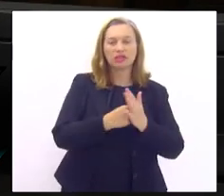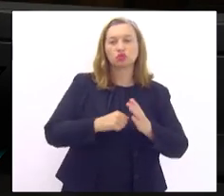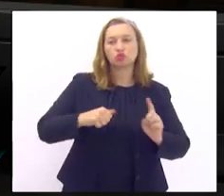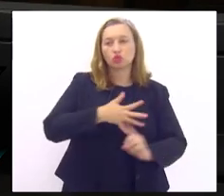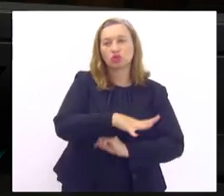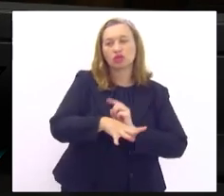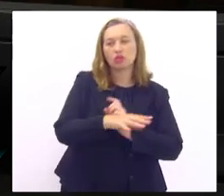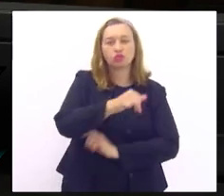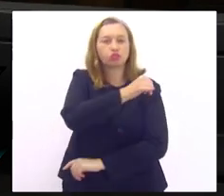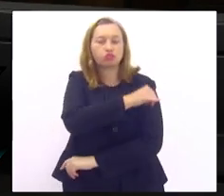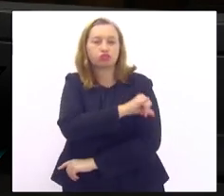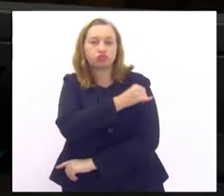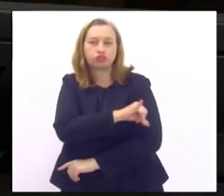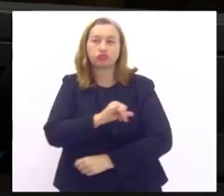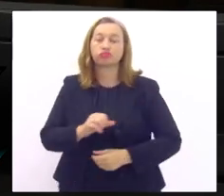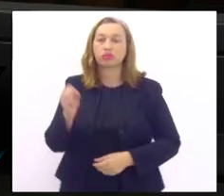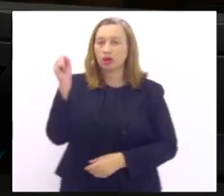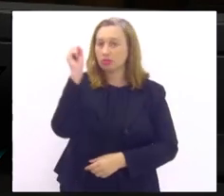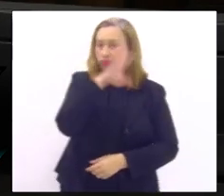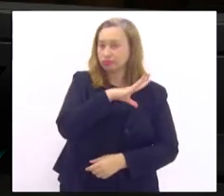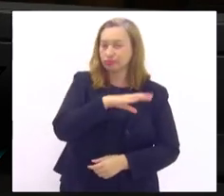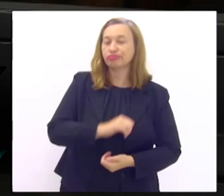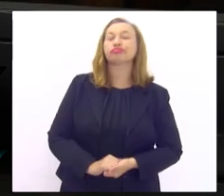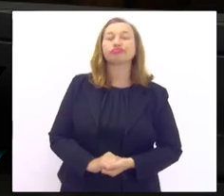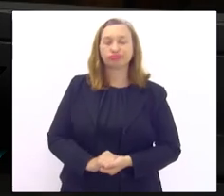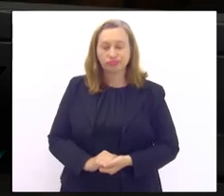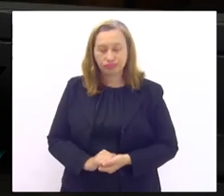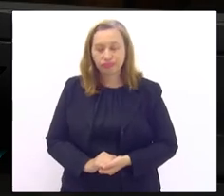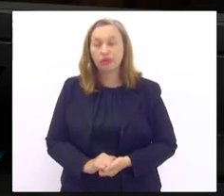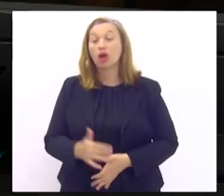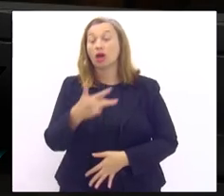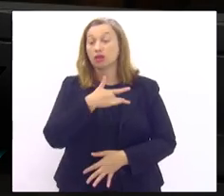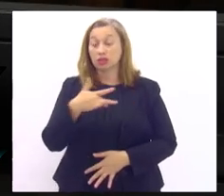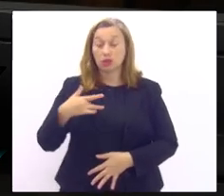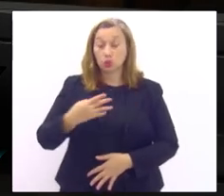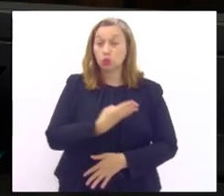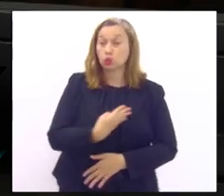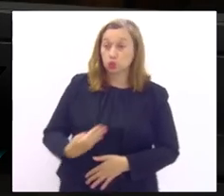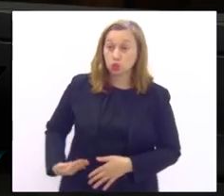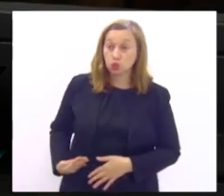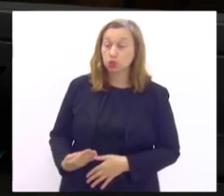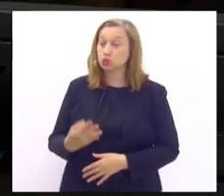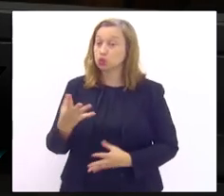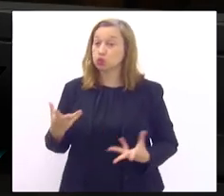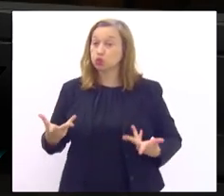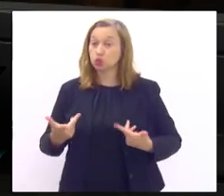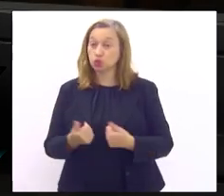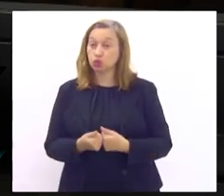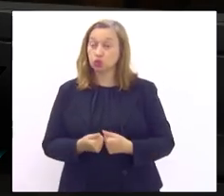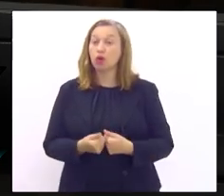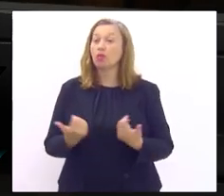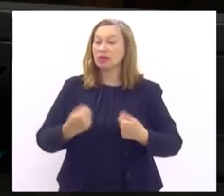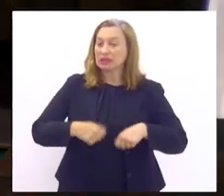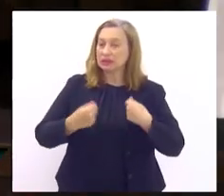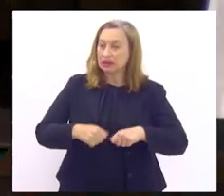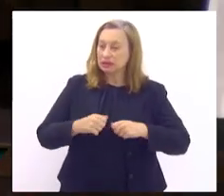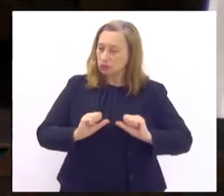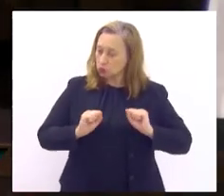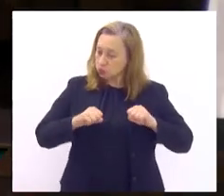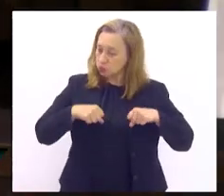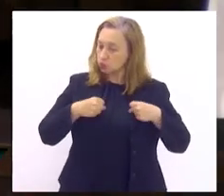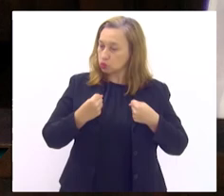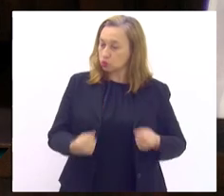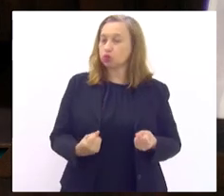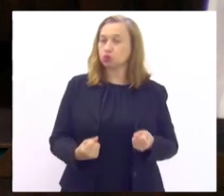no Rio de Janeiro absurdo vai ter um impacto em termos de saúde pública fantástico e eu acho que tem que ter alguém de pulso alguém de